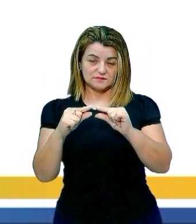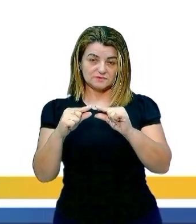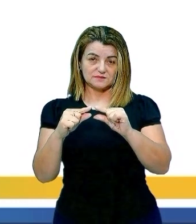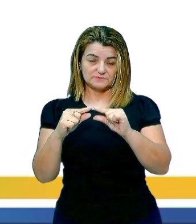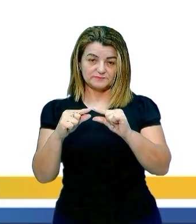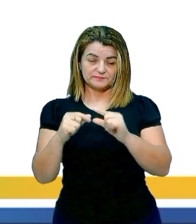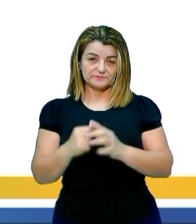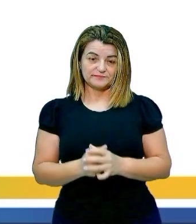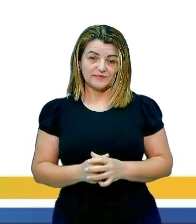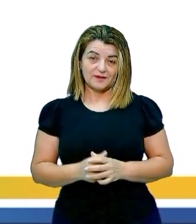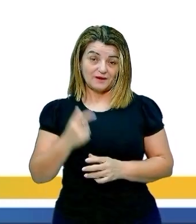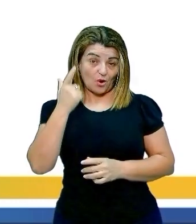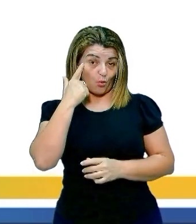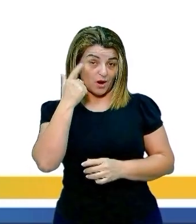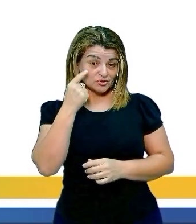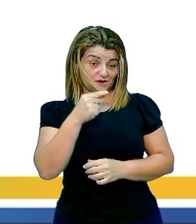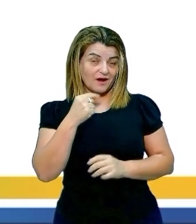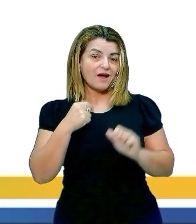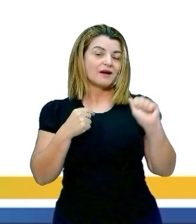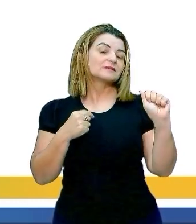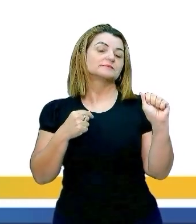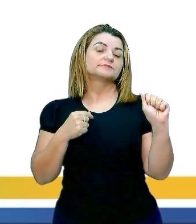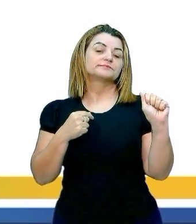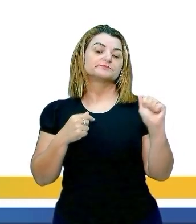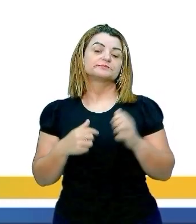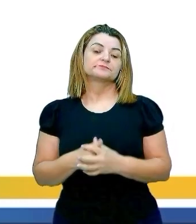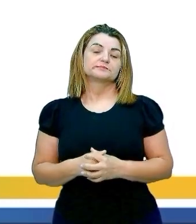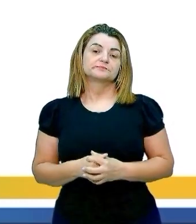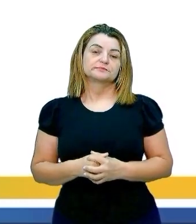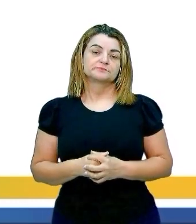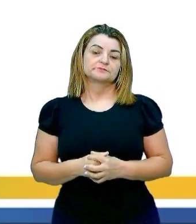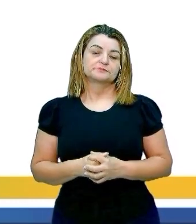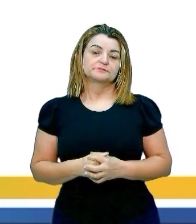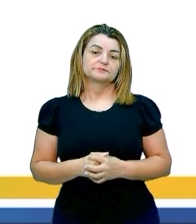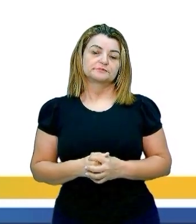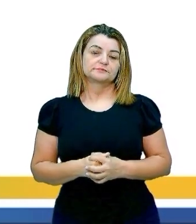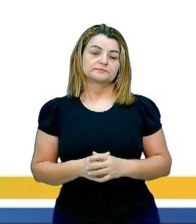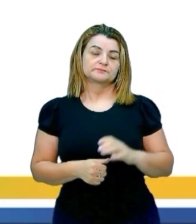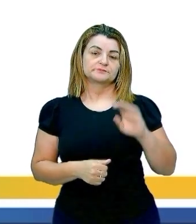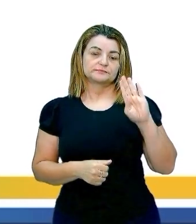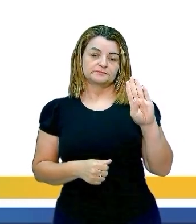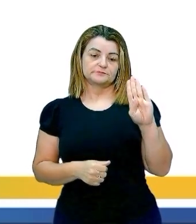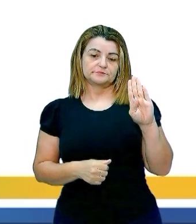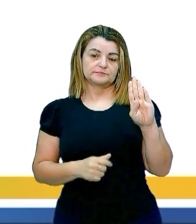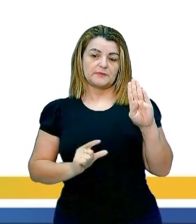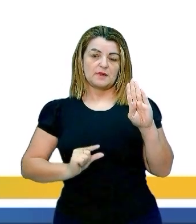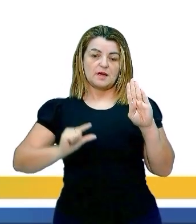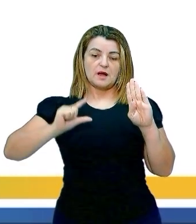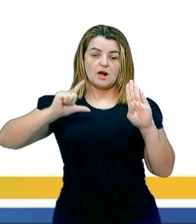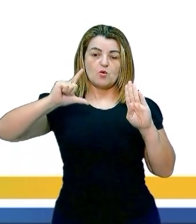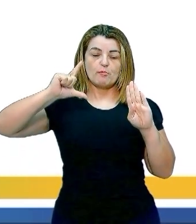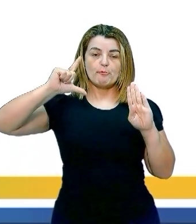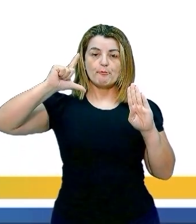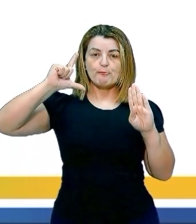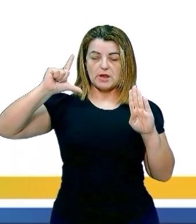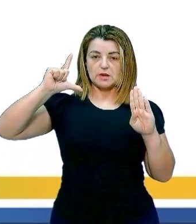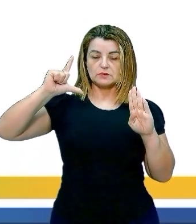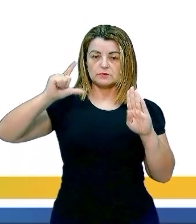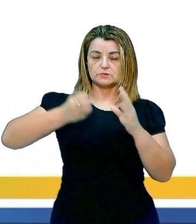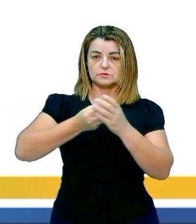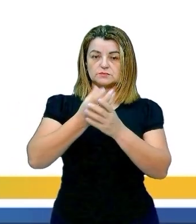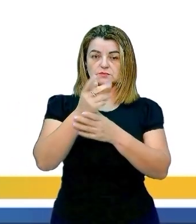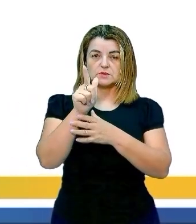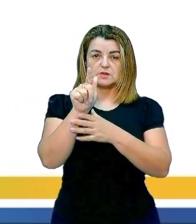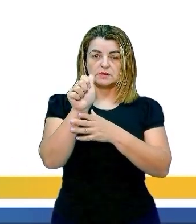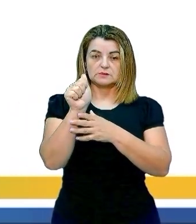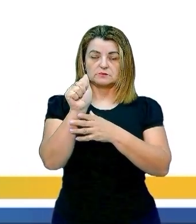Opa, eu acho que é essa aí, hein? Vamos ver, vamos ver as outras. Aumento da concentração de gás carbônico nos oceanos?